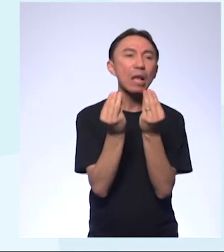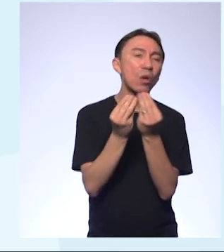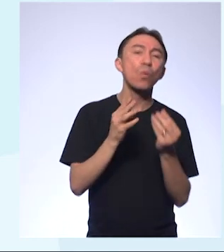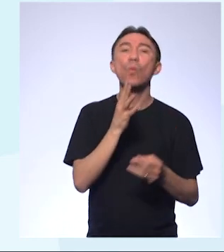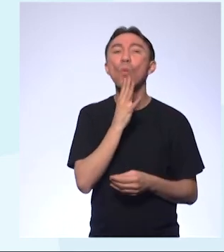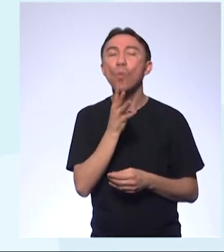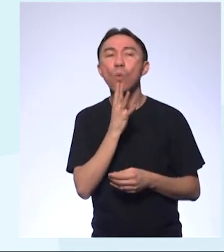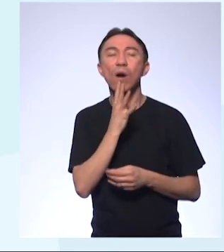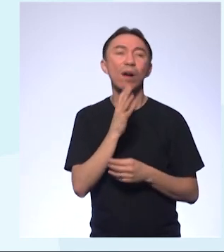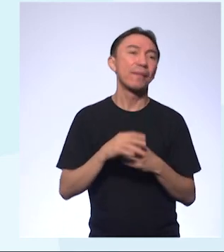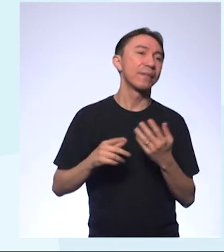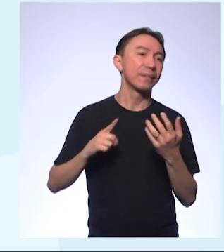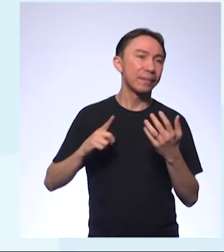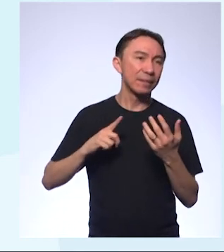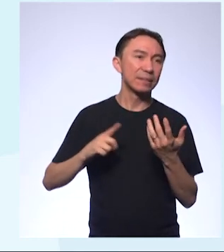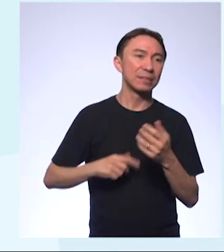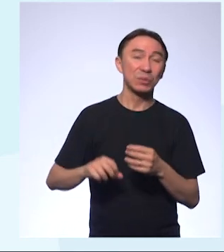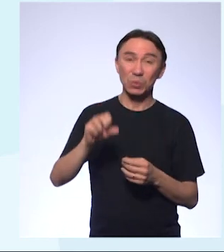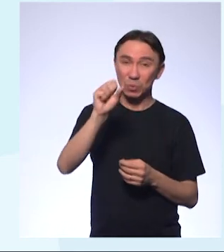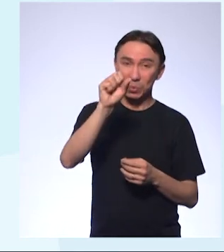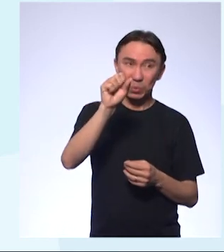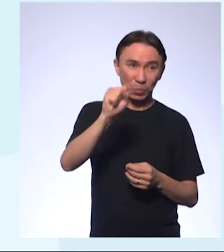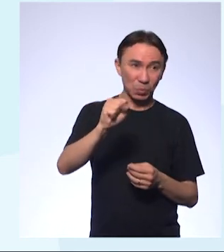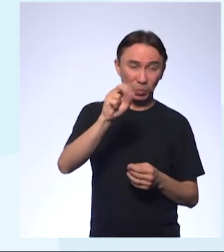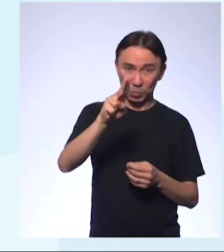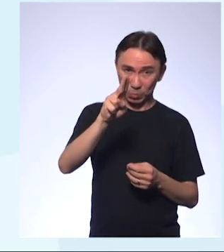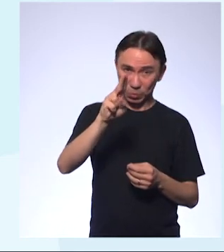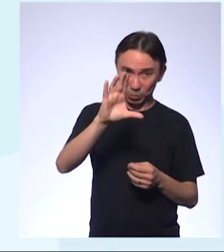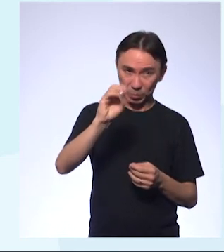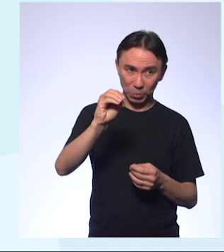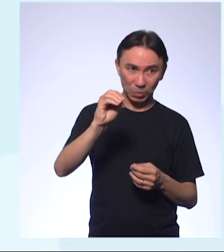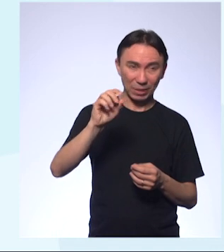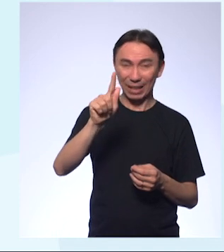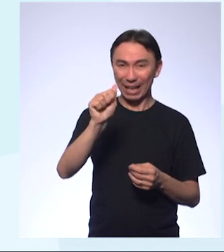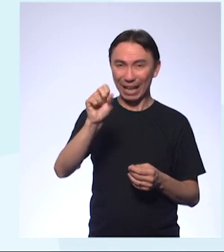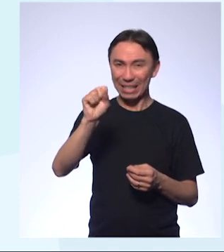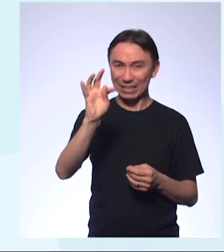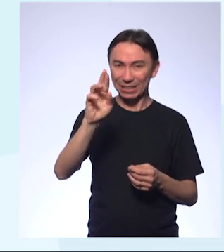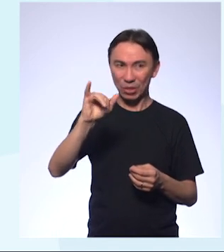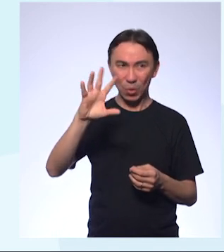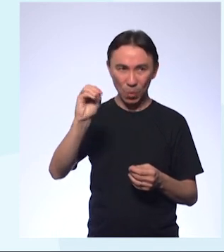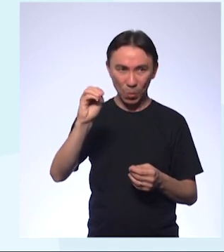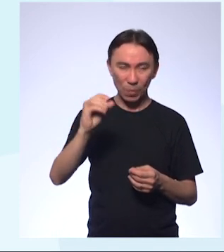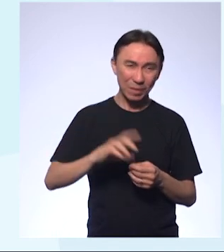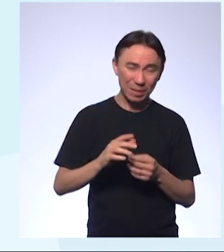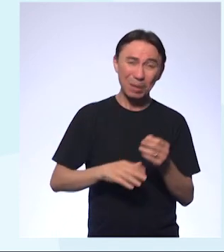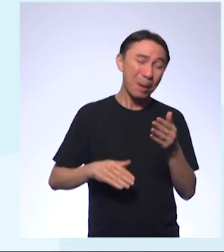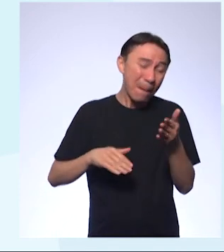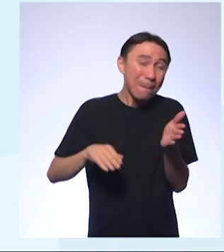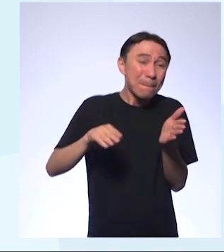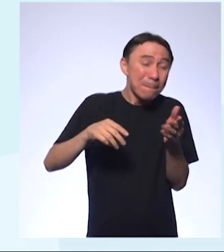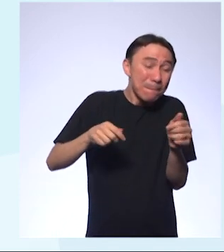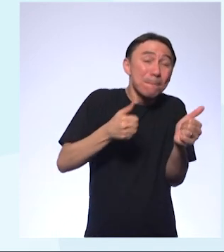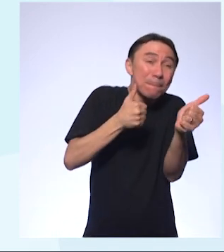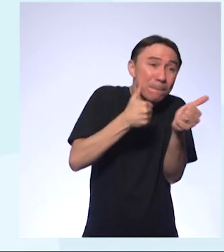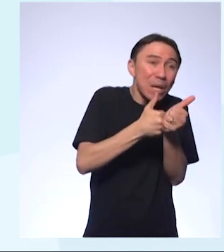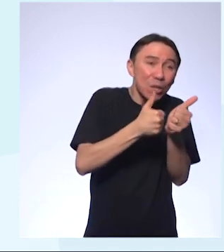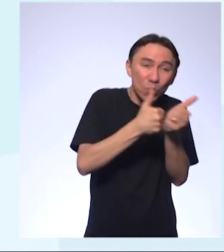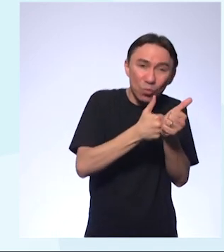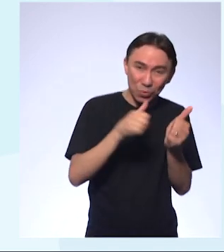pH de 1 a 3. pH bastante ácido. Quanto mais próximo do zero estiver, mais ácido.